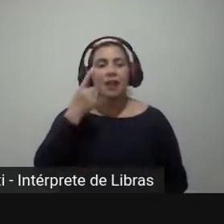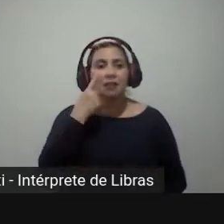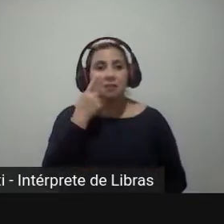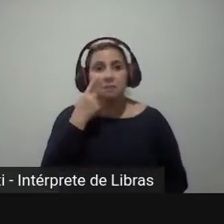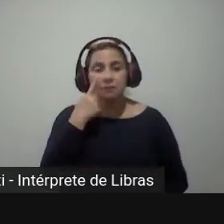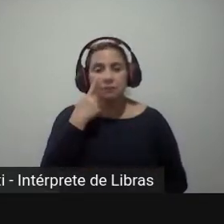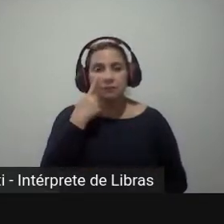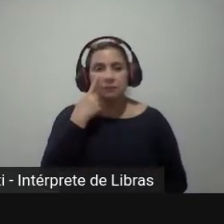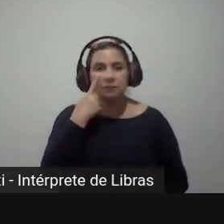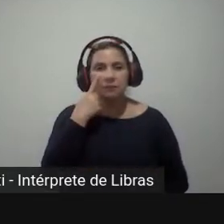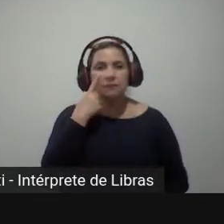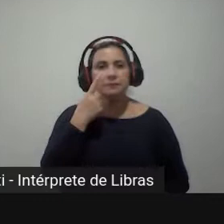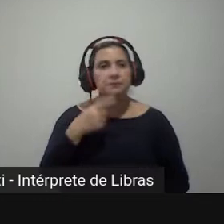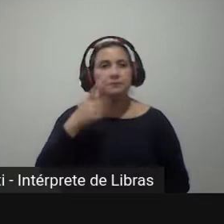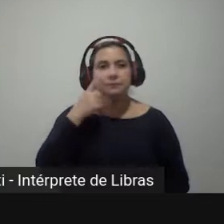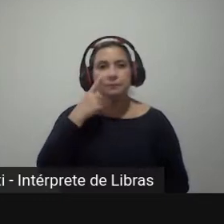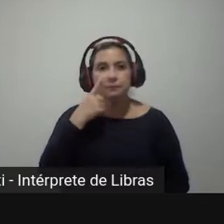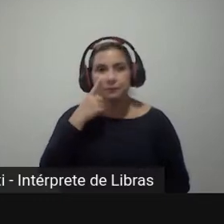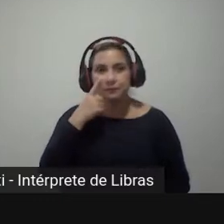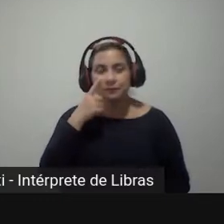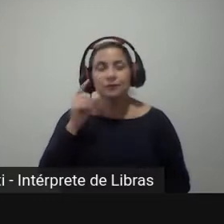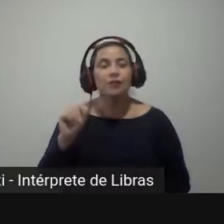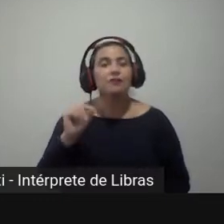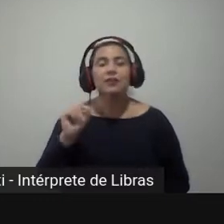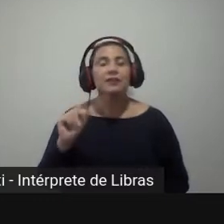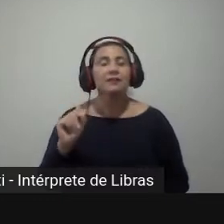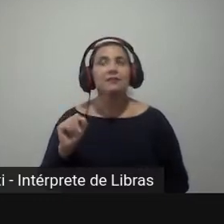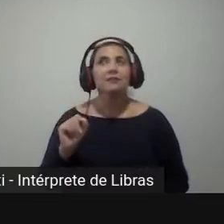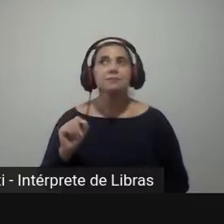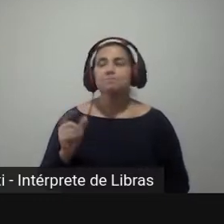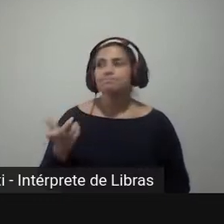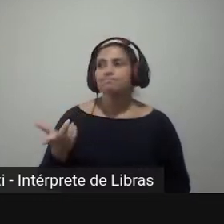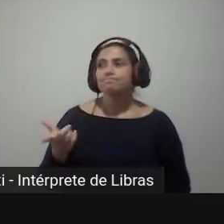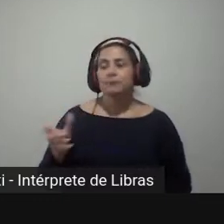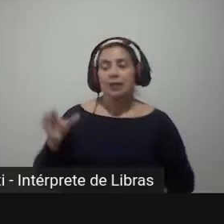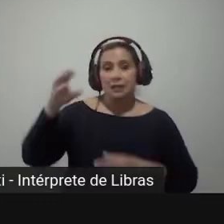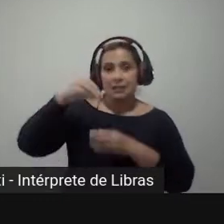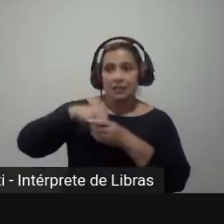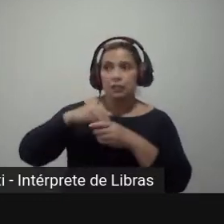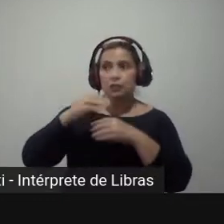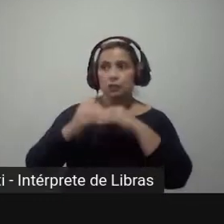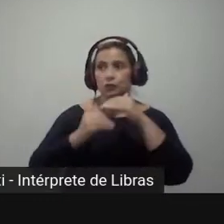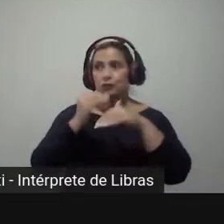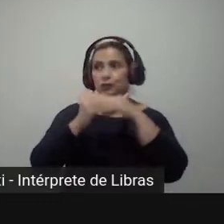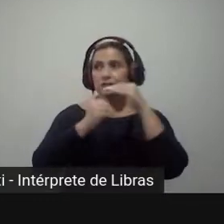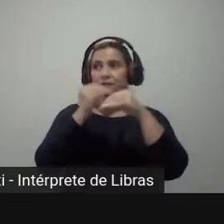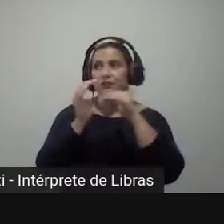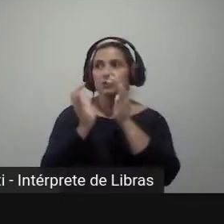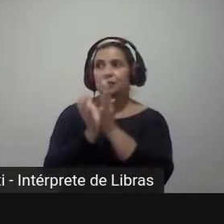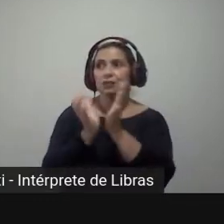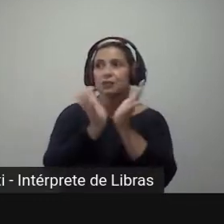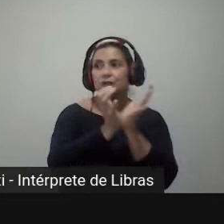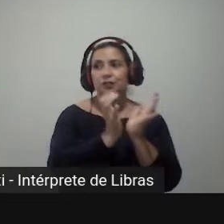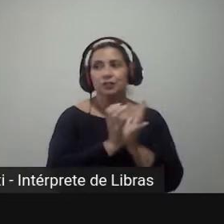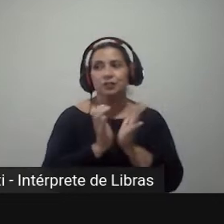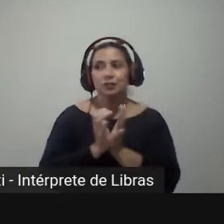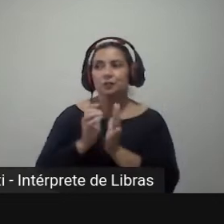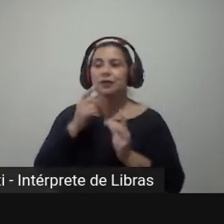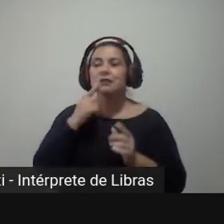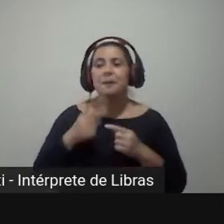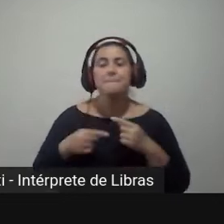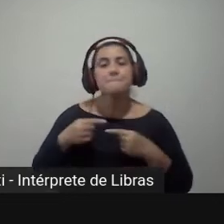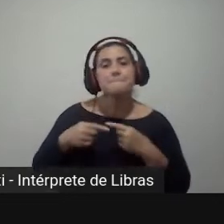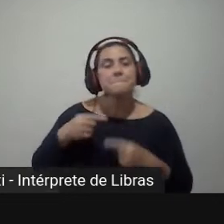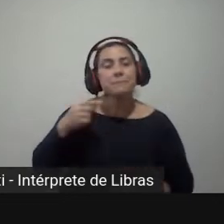dentro do desempenho eleitoral dos partidos, nas eleições para deputado federal,